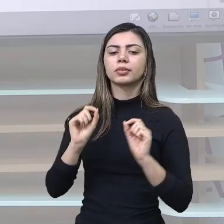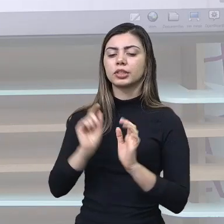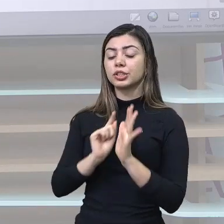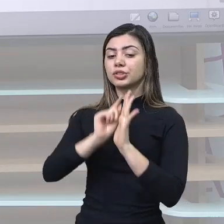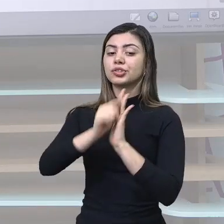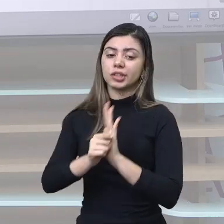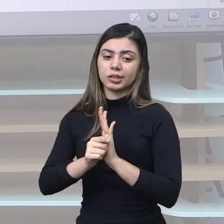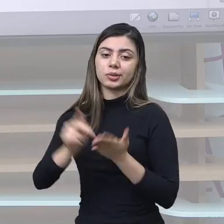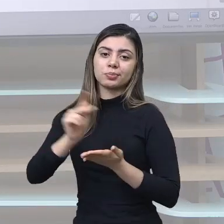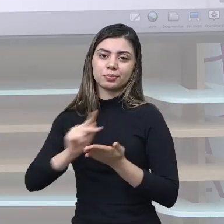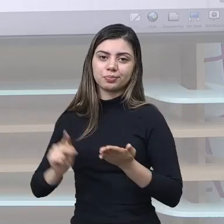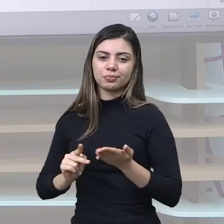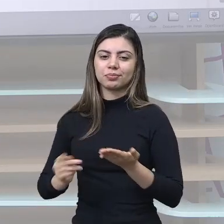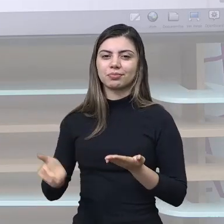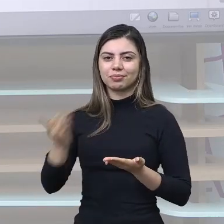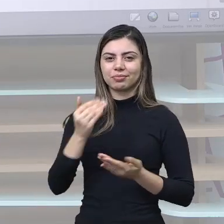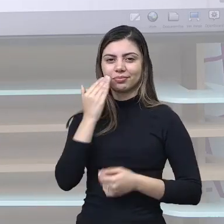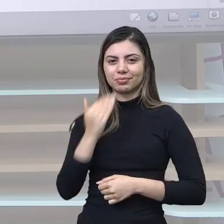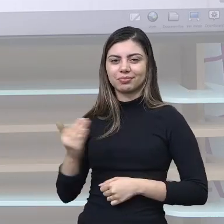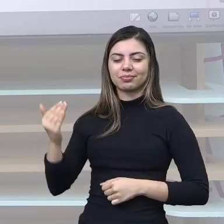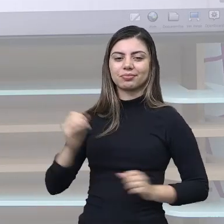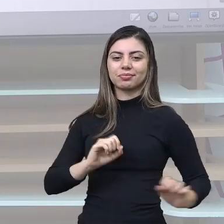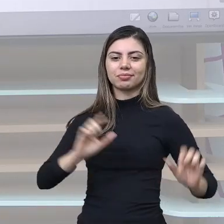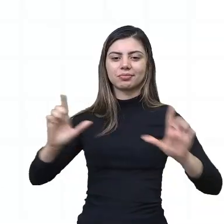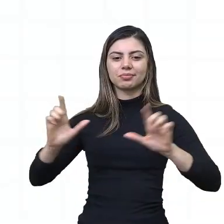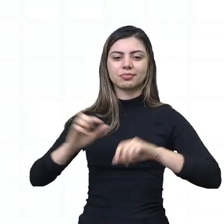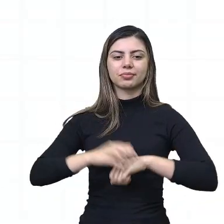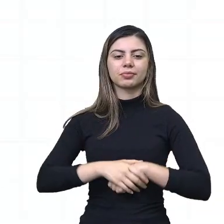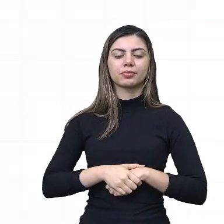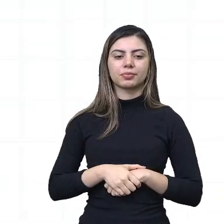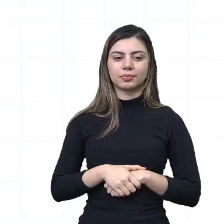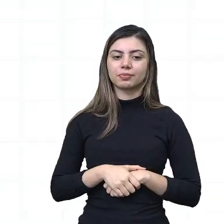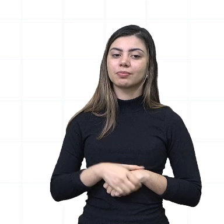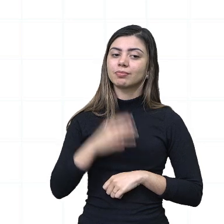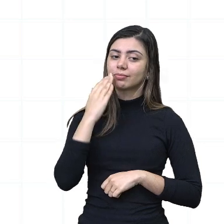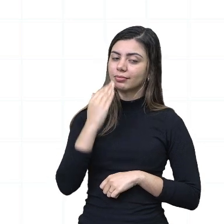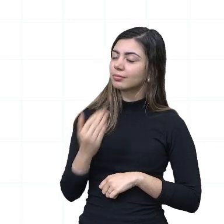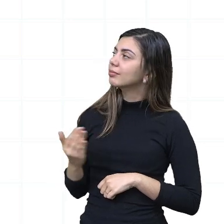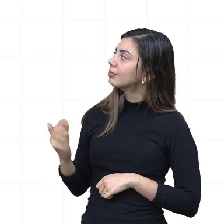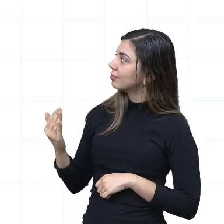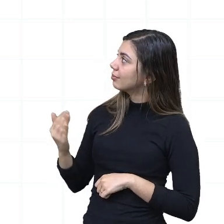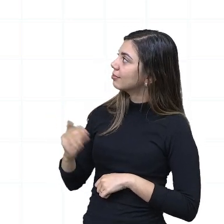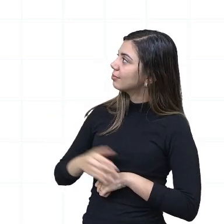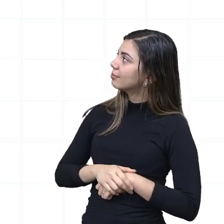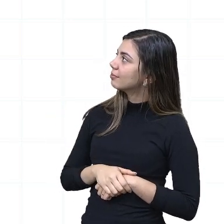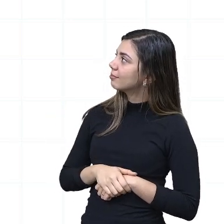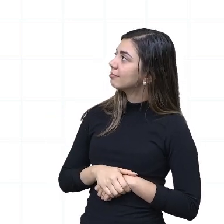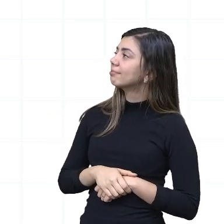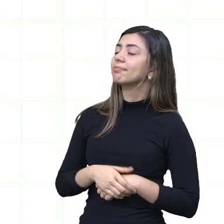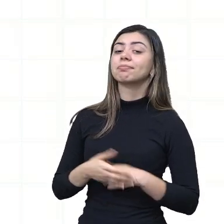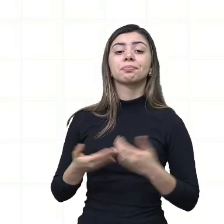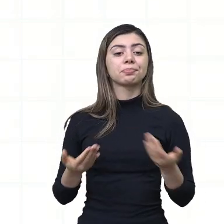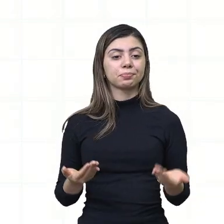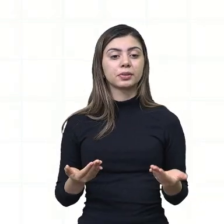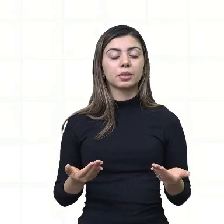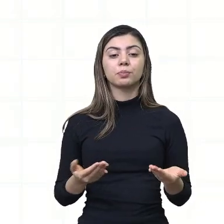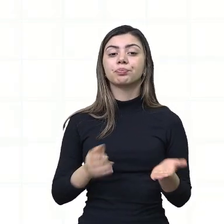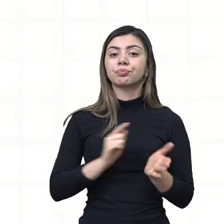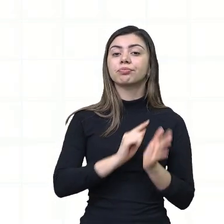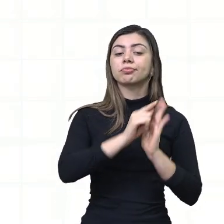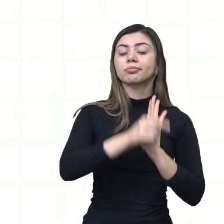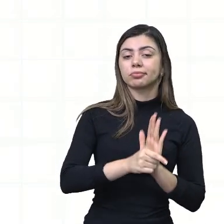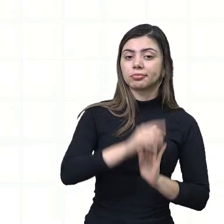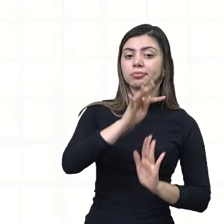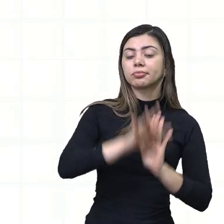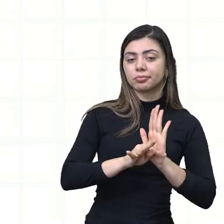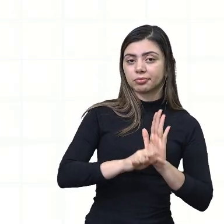poético. Vamos lá, acompanha aí na tela o conceito de gênero poético. Temos aqui, gênero